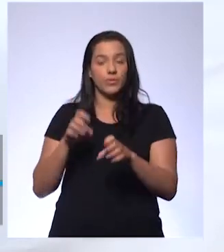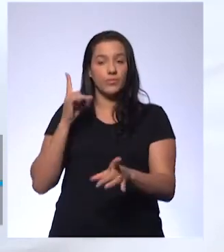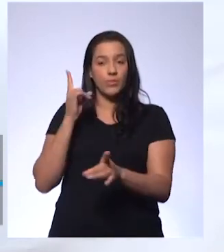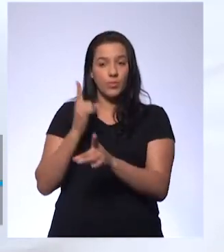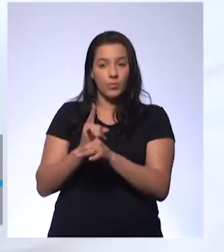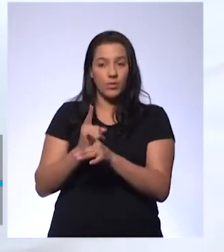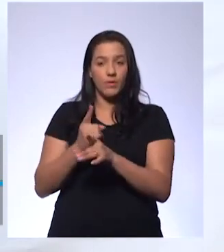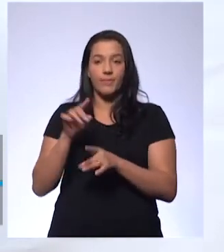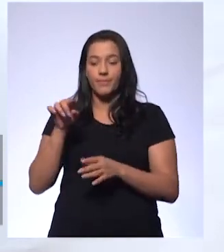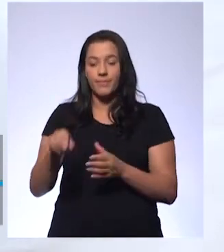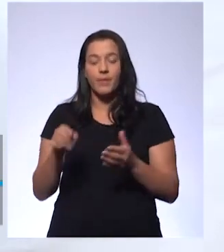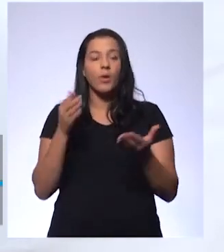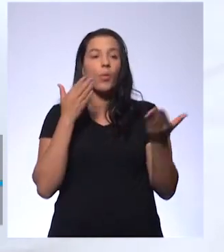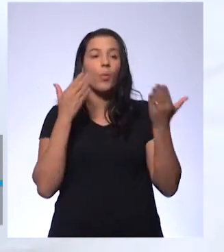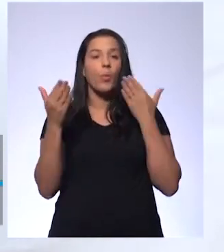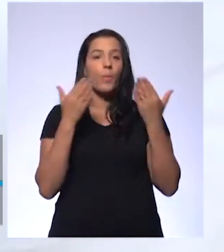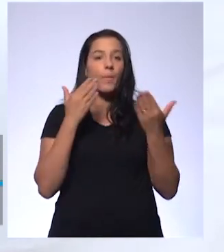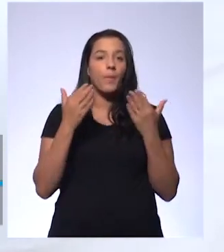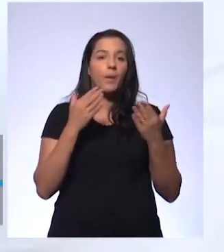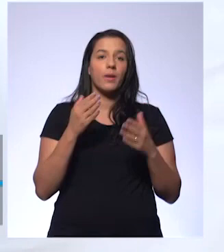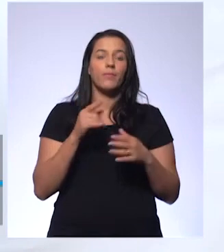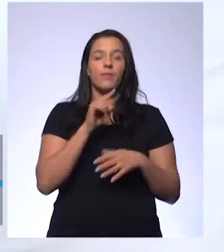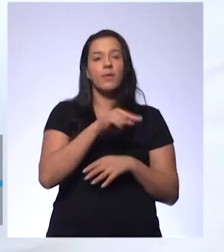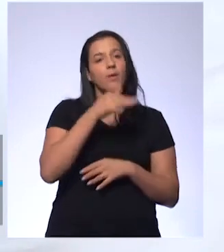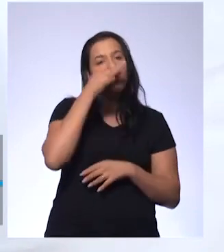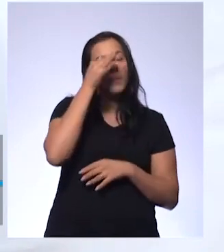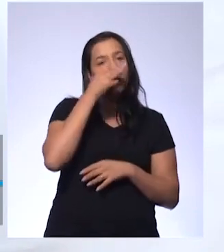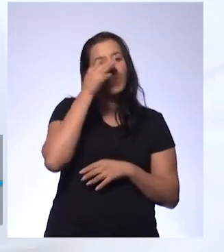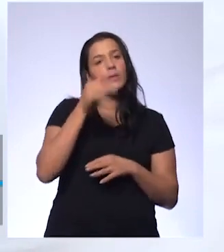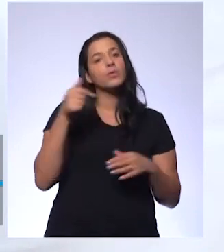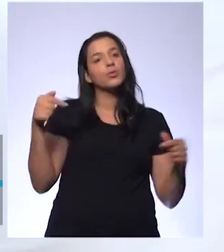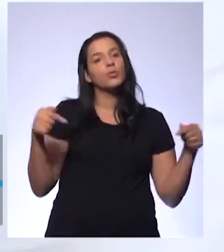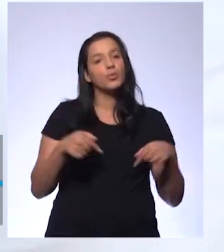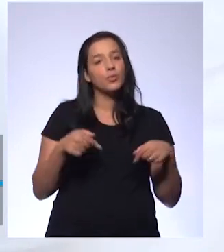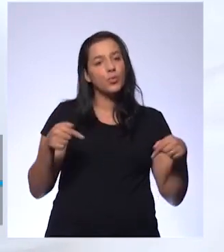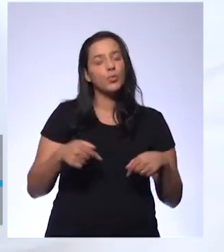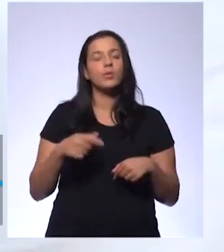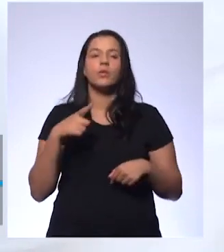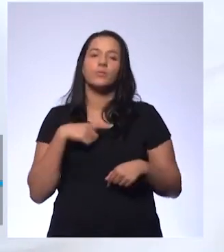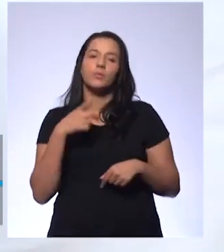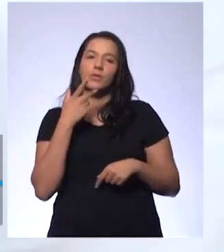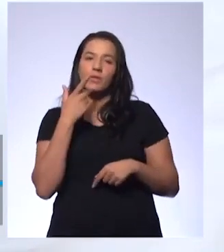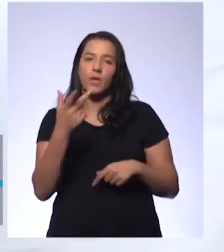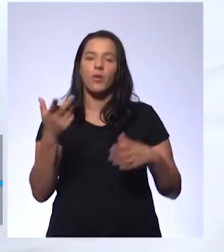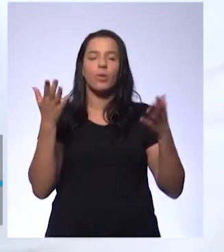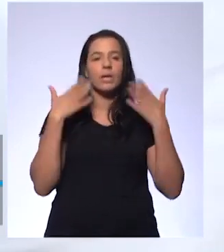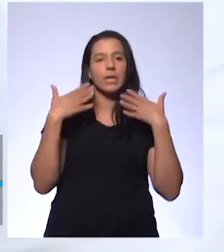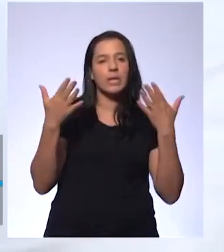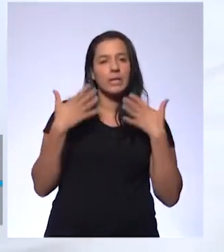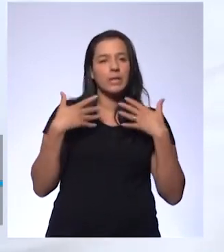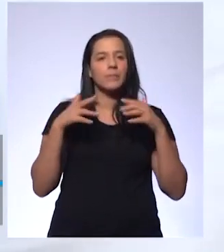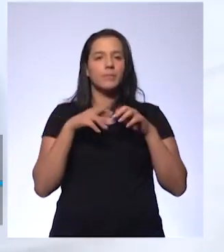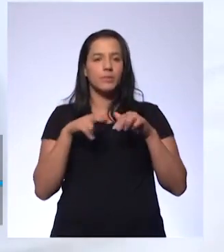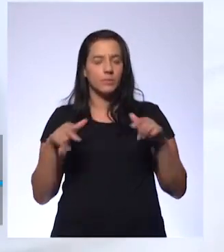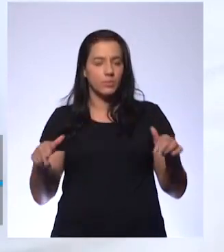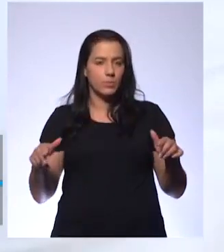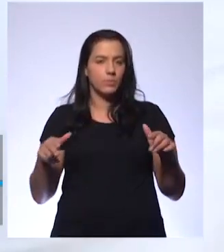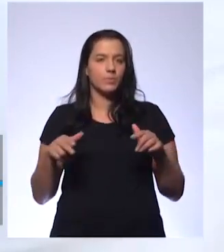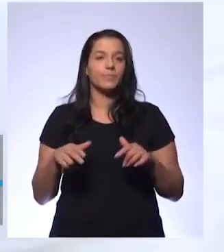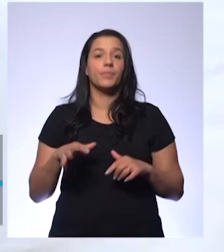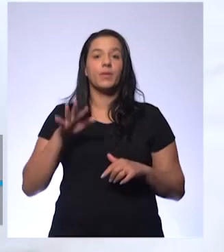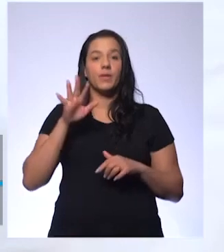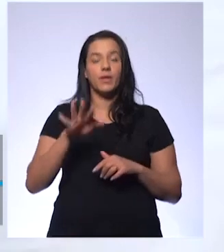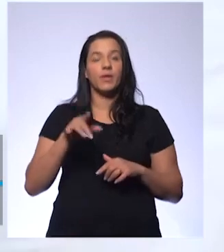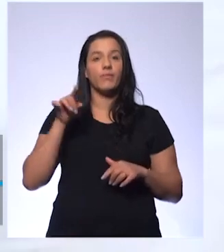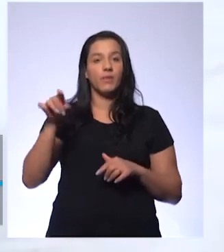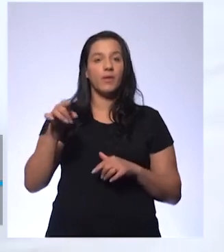eu comparava com a planta de hoje, tá? E aí eu conseguia dizer o clima, etc e tal. O cara que ele vai trabalhar com o